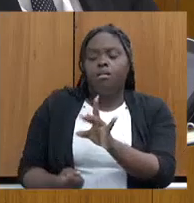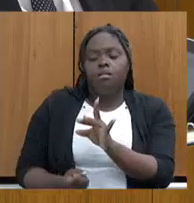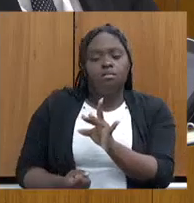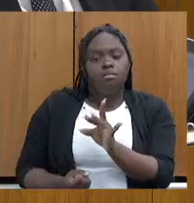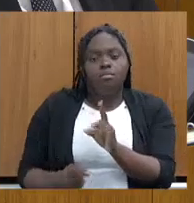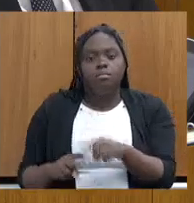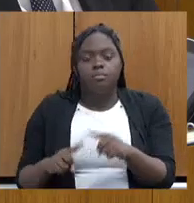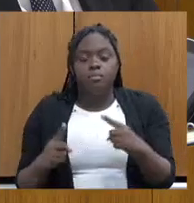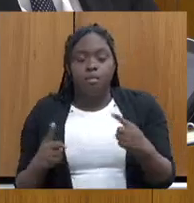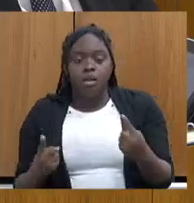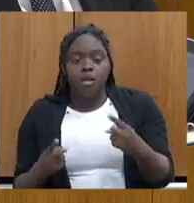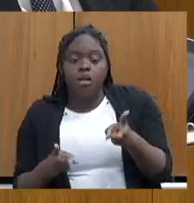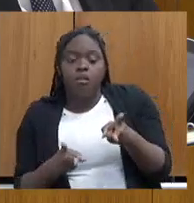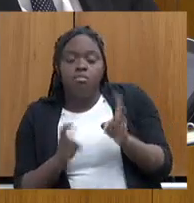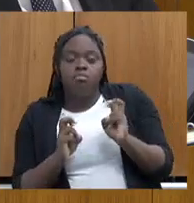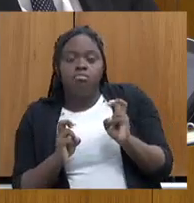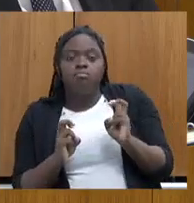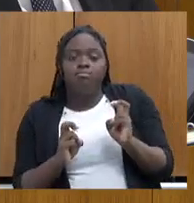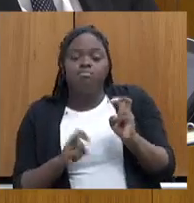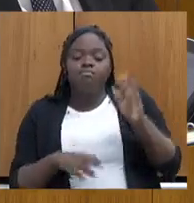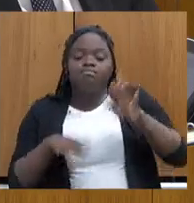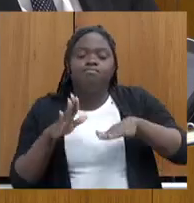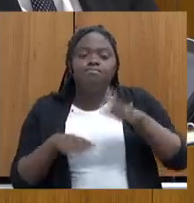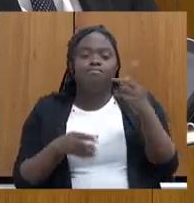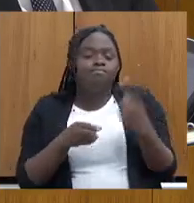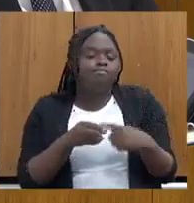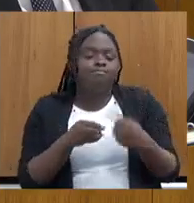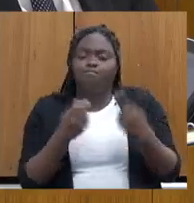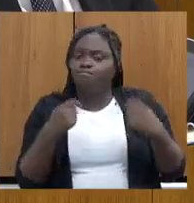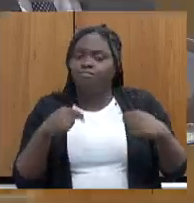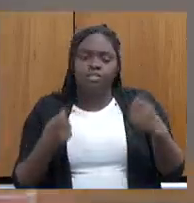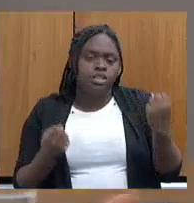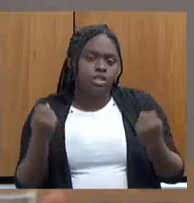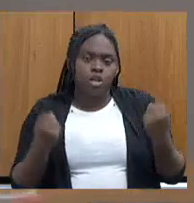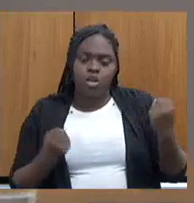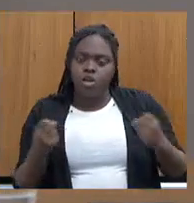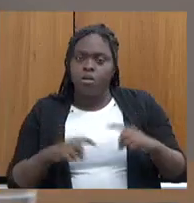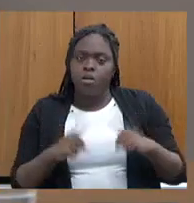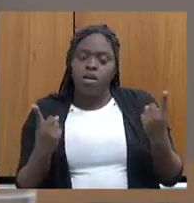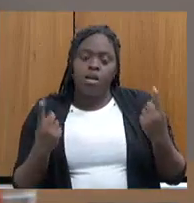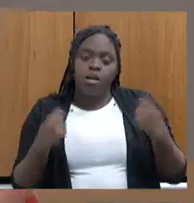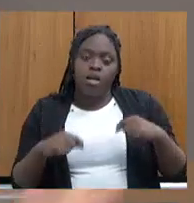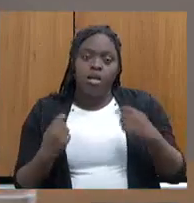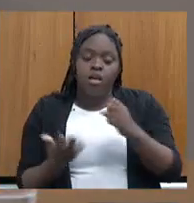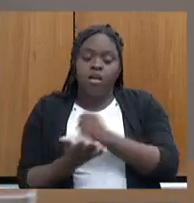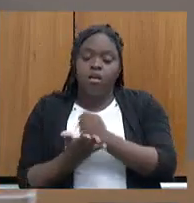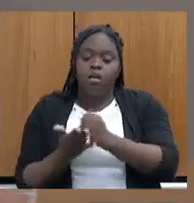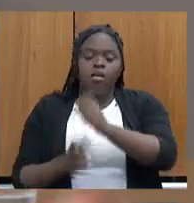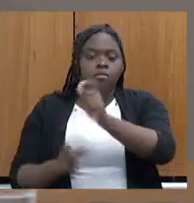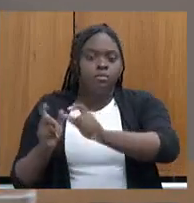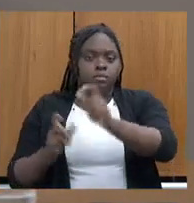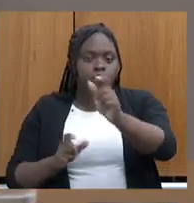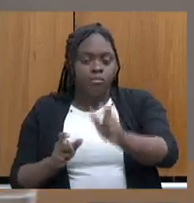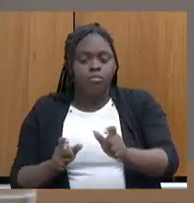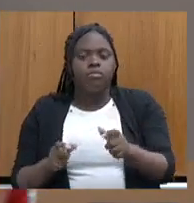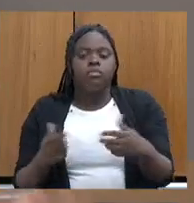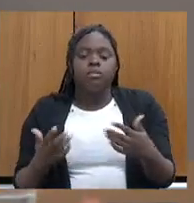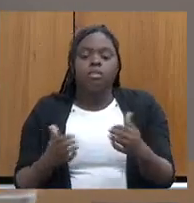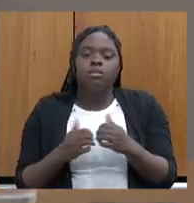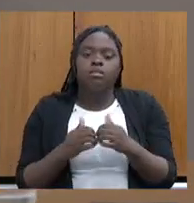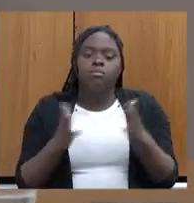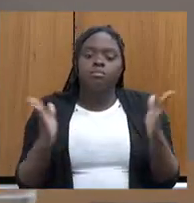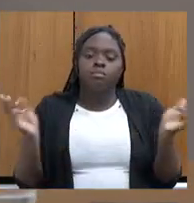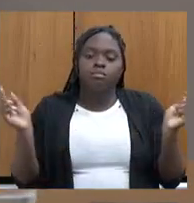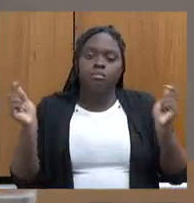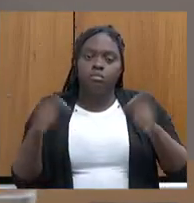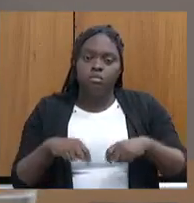Mas aí nós vimos que, às vezes, nenhum município não precisava de veículo, ele precisava de contratação de pessoa. Então, nós abrimos essa possibilidade